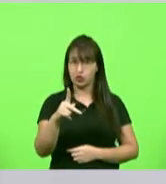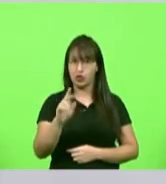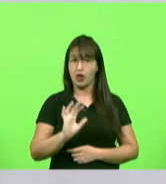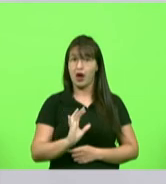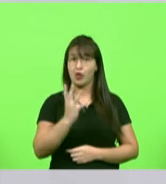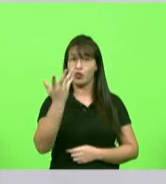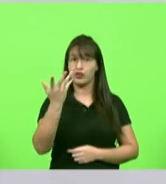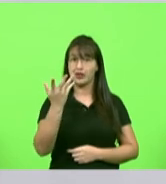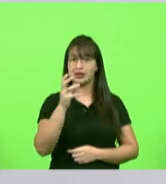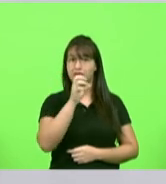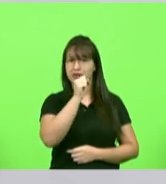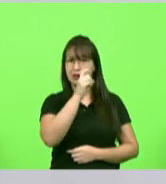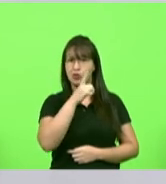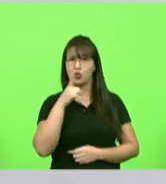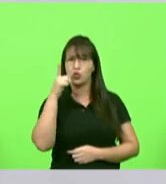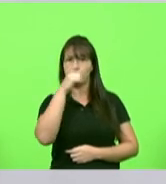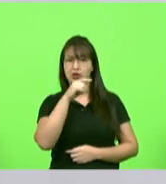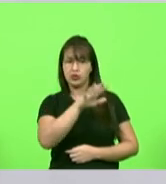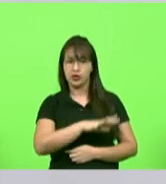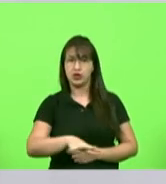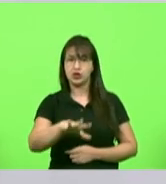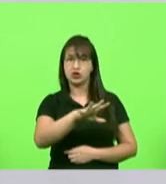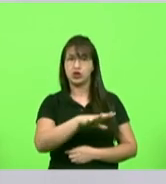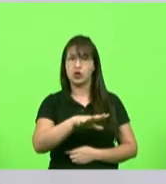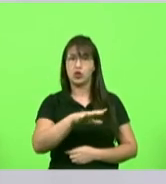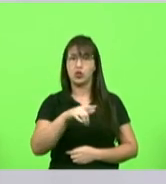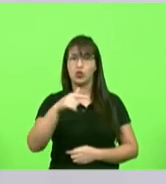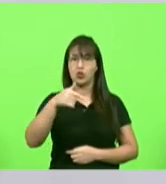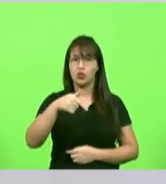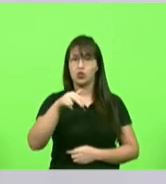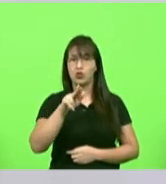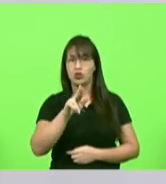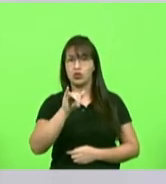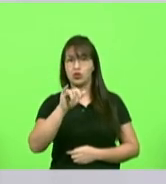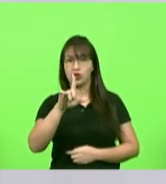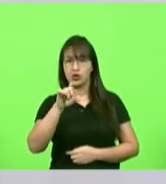semana na região dos quilombolas em Campos Novos